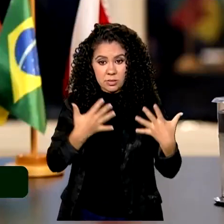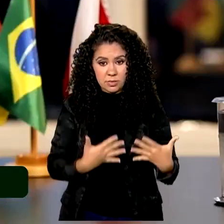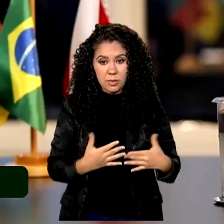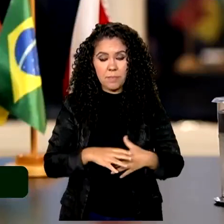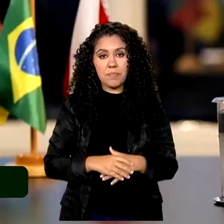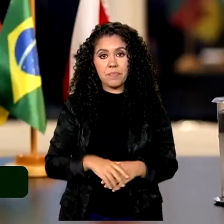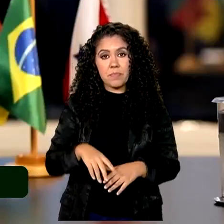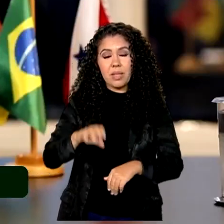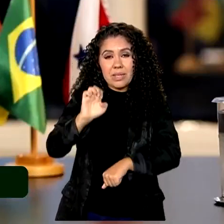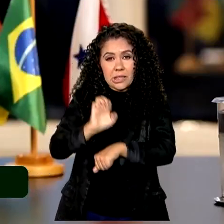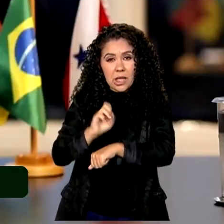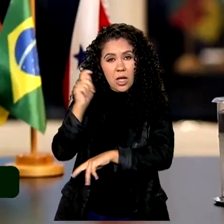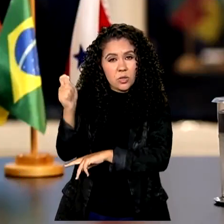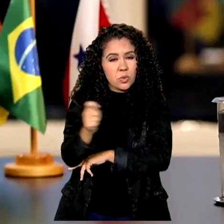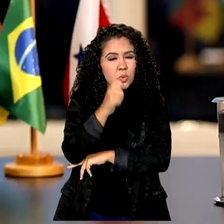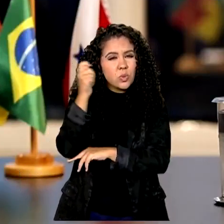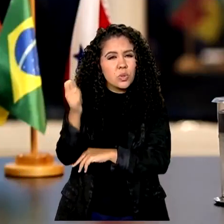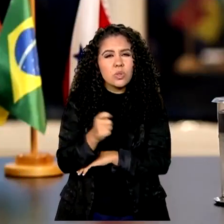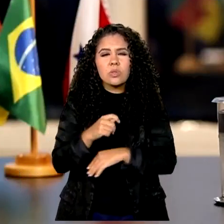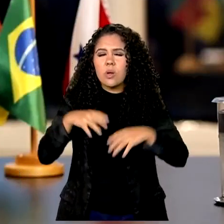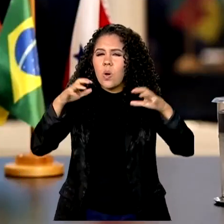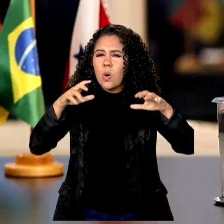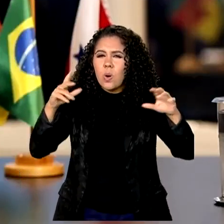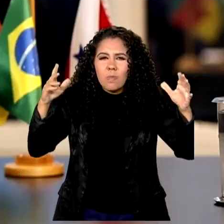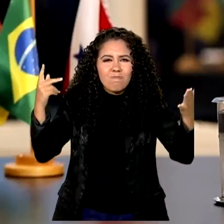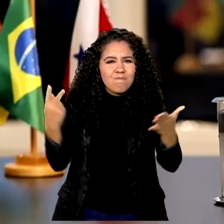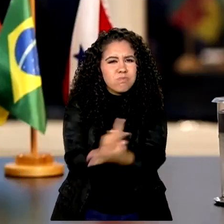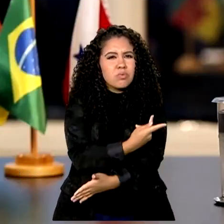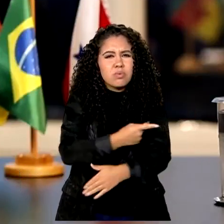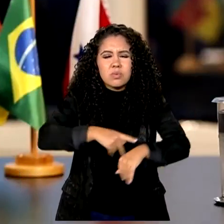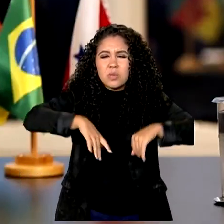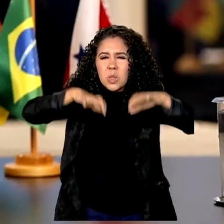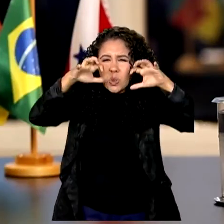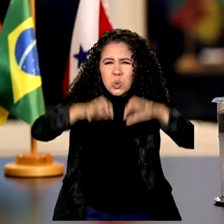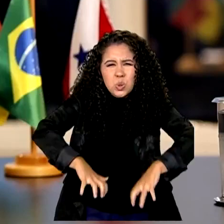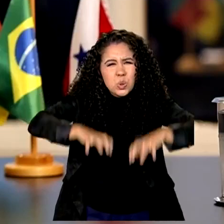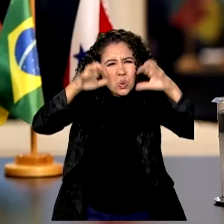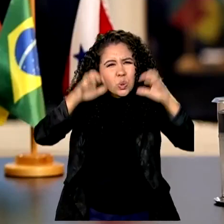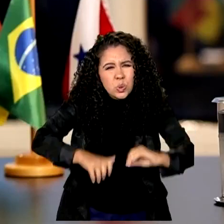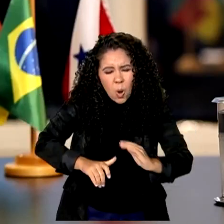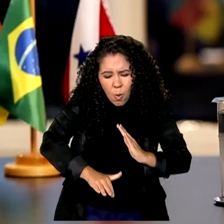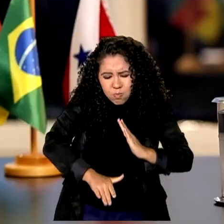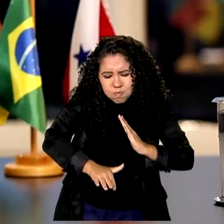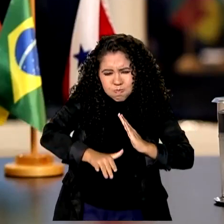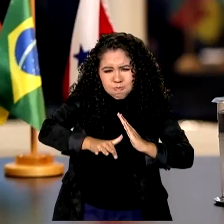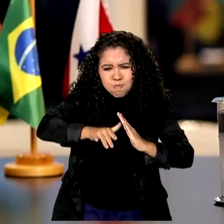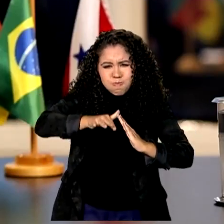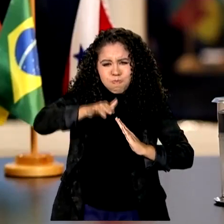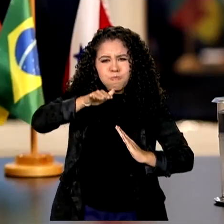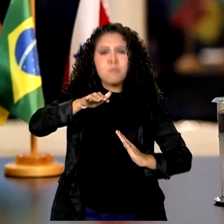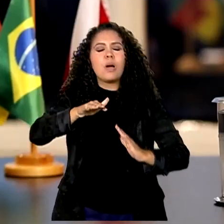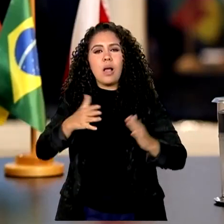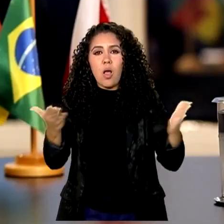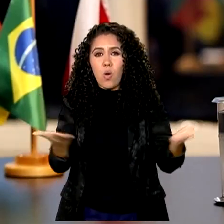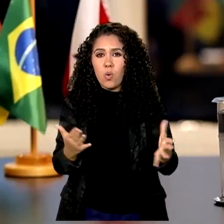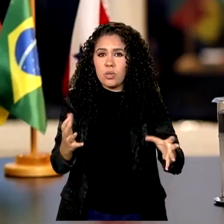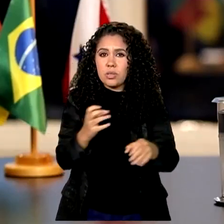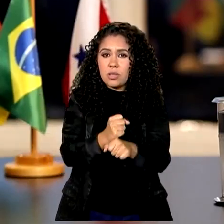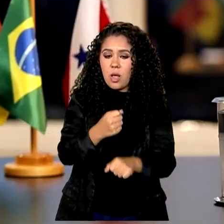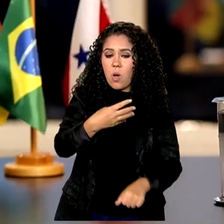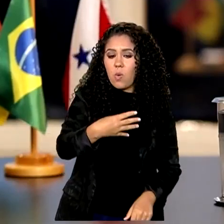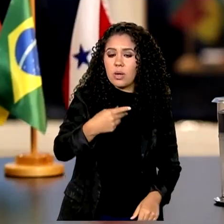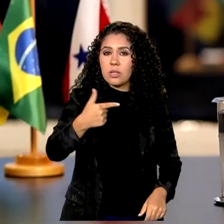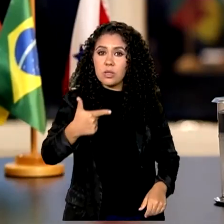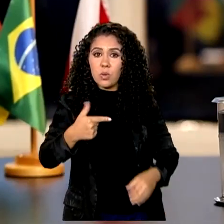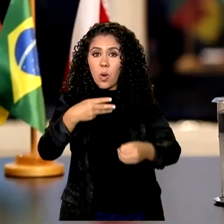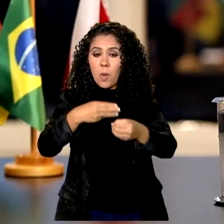Rio Grande do Sul sofreu a maior tragédia climática da sua história. E nós temos hoje 42 municípios que estão em estado